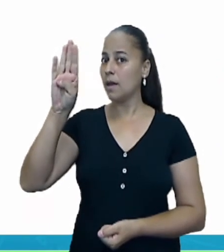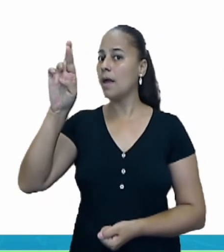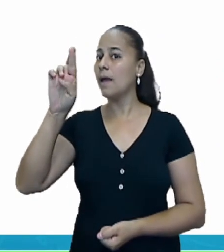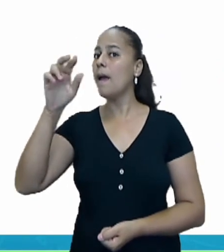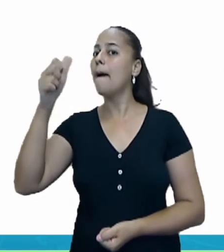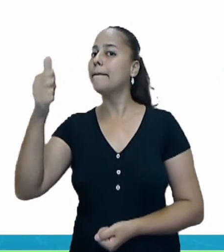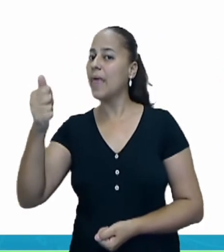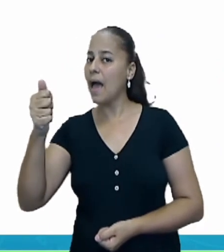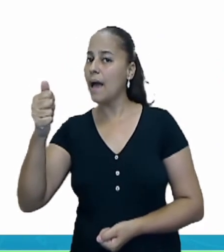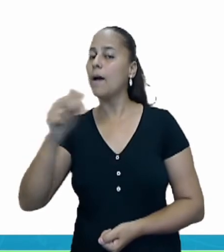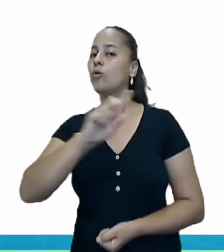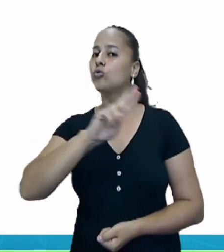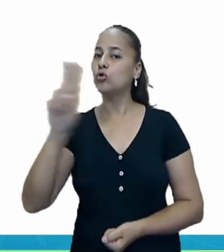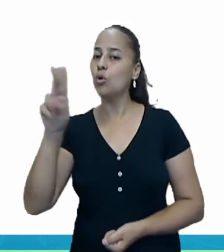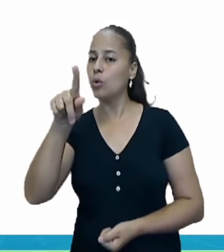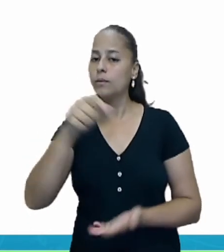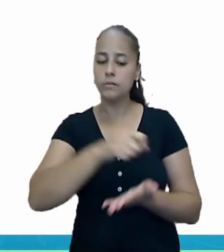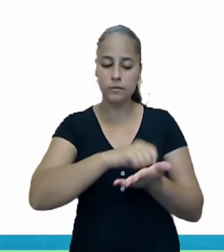Zebra.